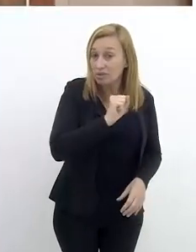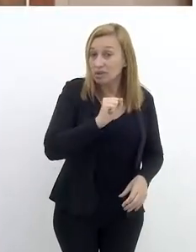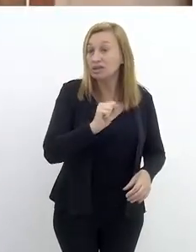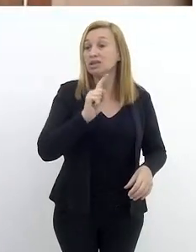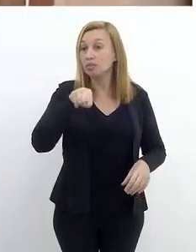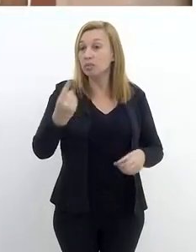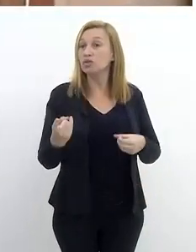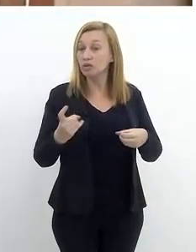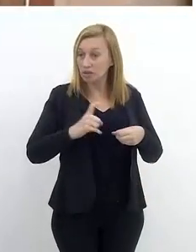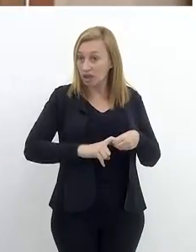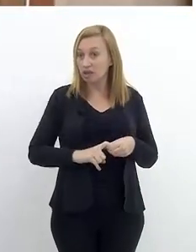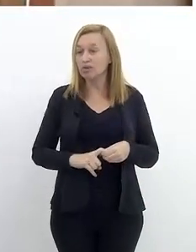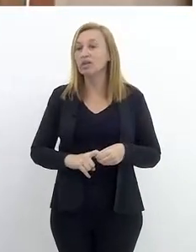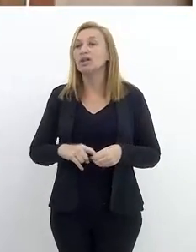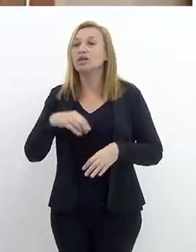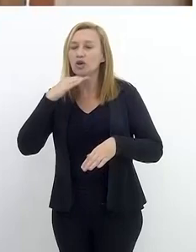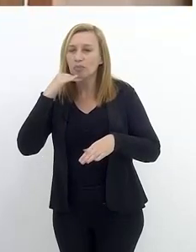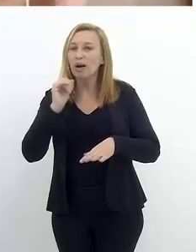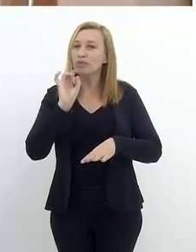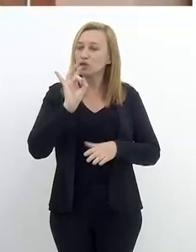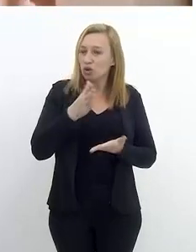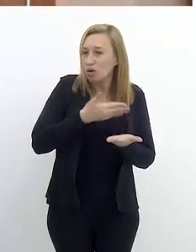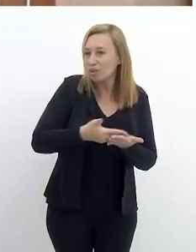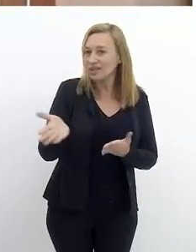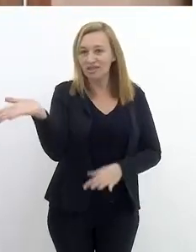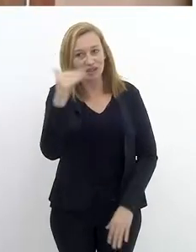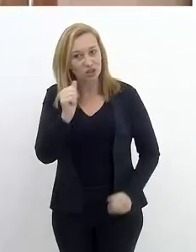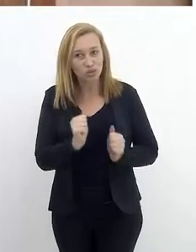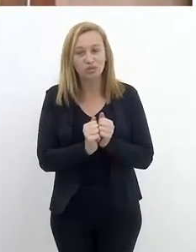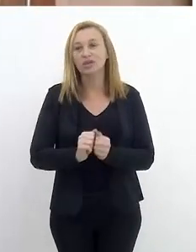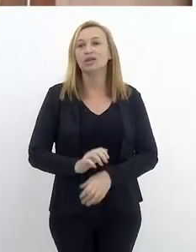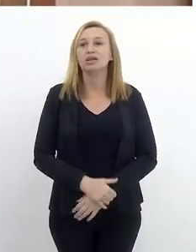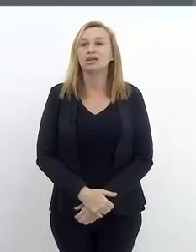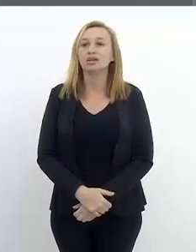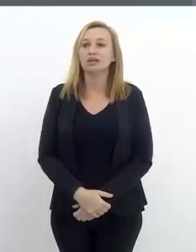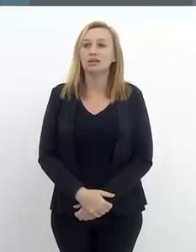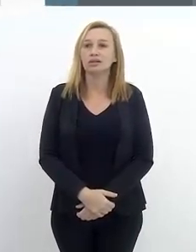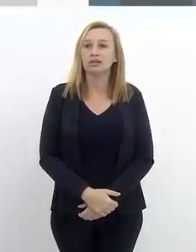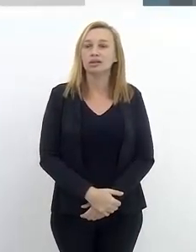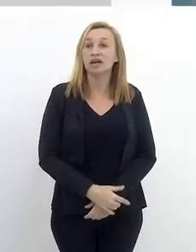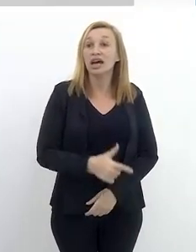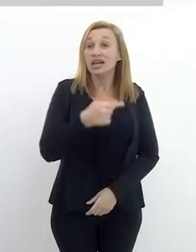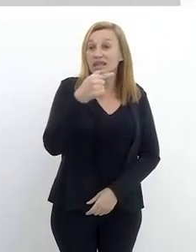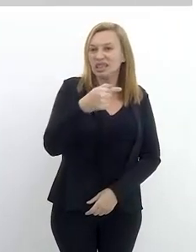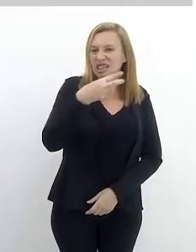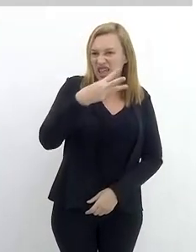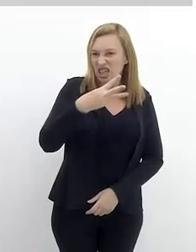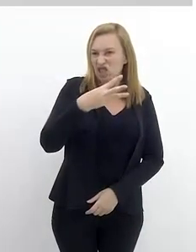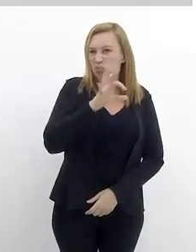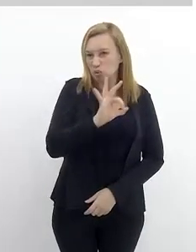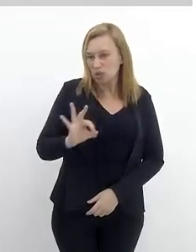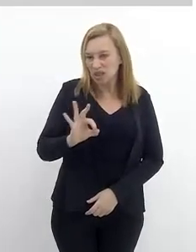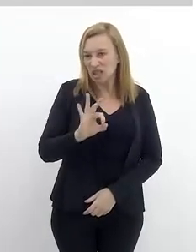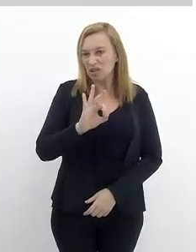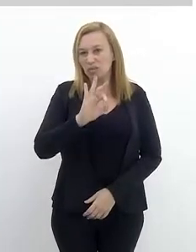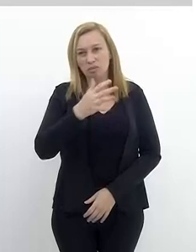é rapidinho, daqui a pouco a gente está de volta e o papo só está começando. Fique com a gente. 73%,